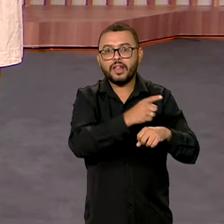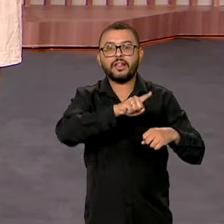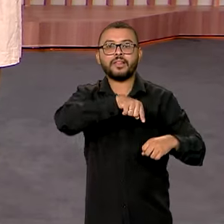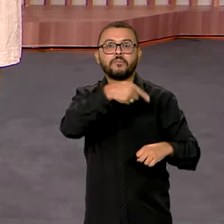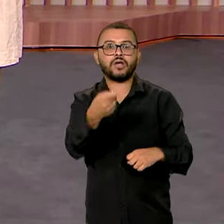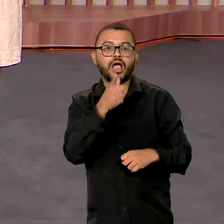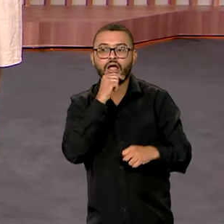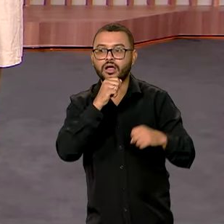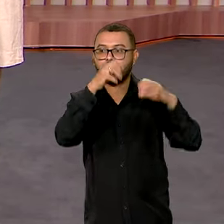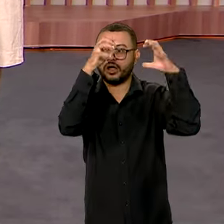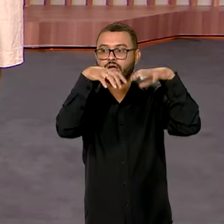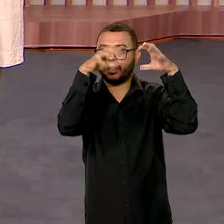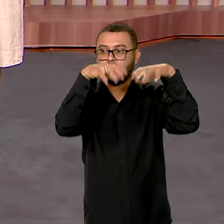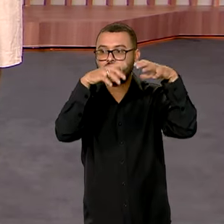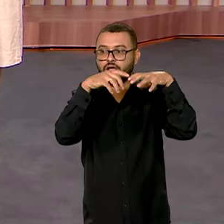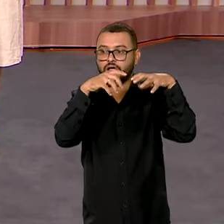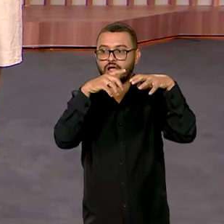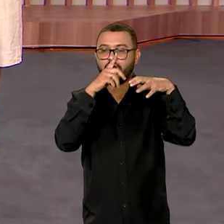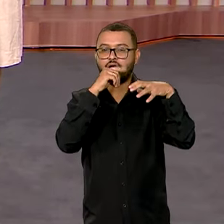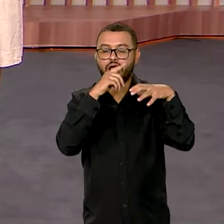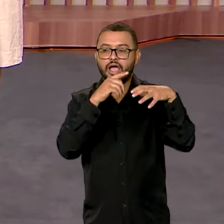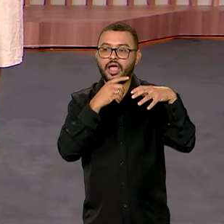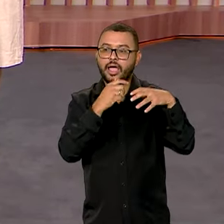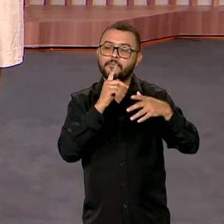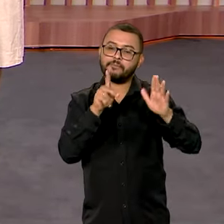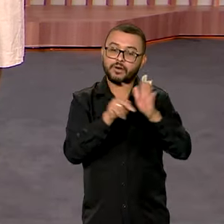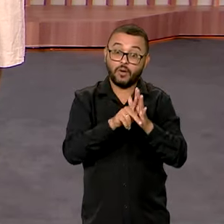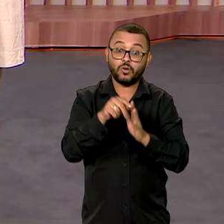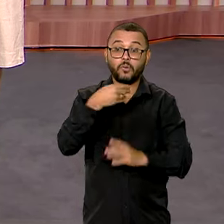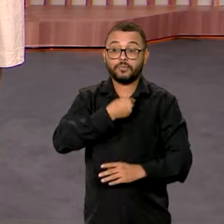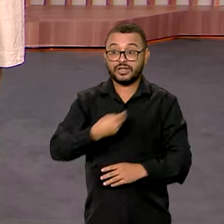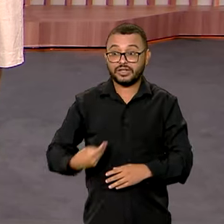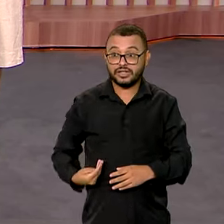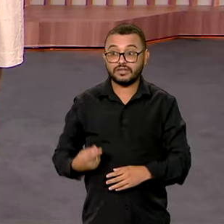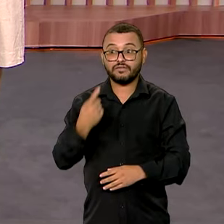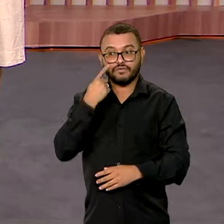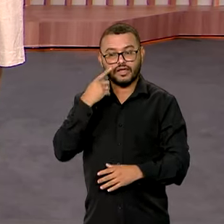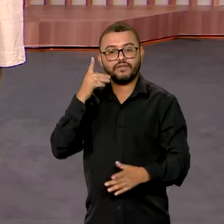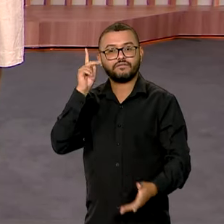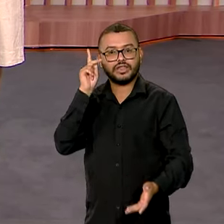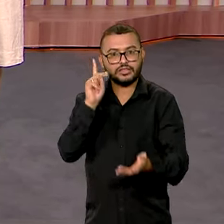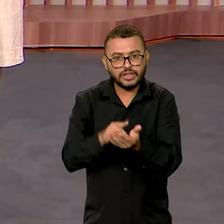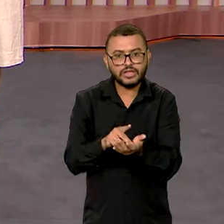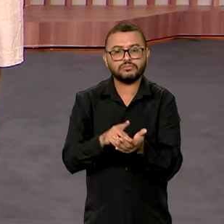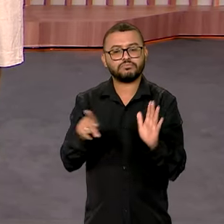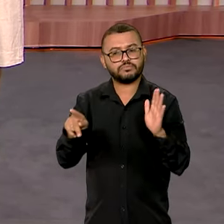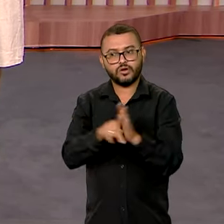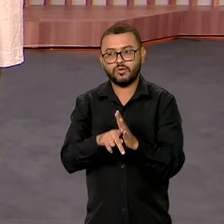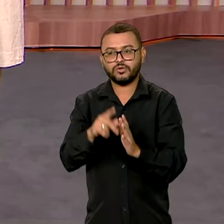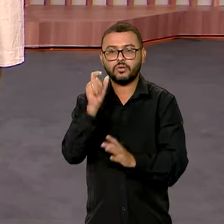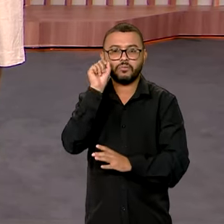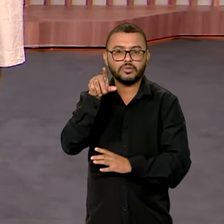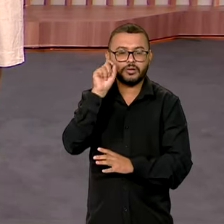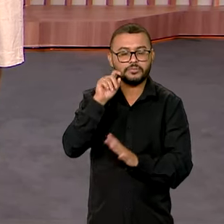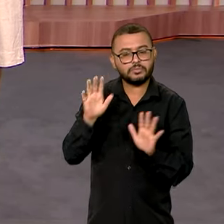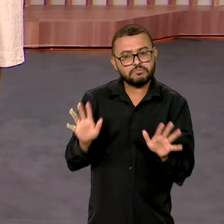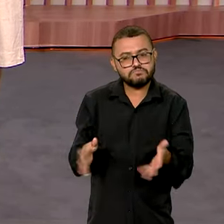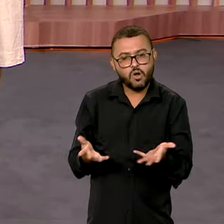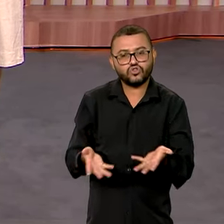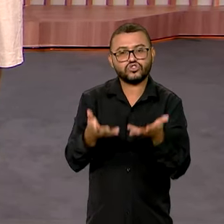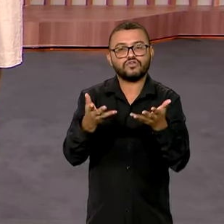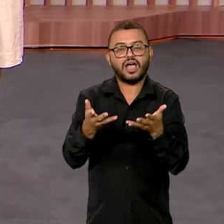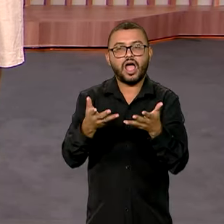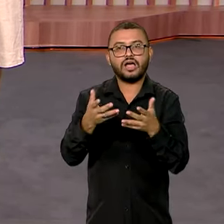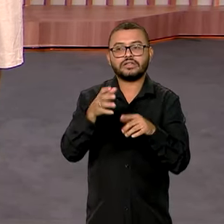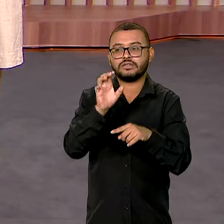agora, as chuvas. Então, o ministro Haddad já tinha dito isso aqui e o ministro Fávaro hoje confirma que o governo vai estimular produtores